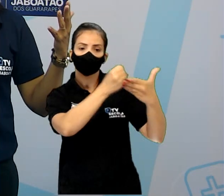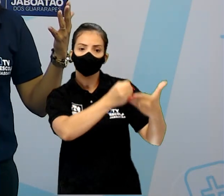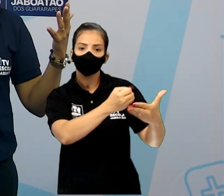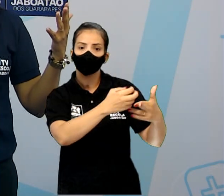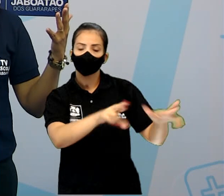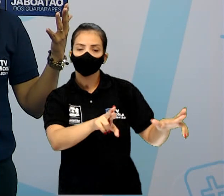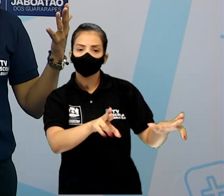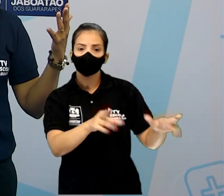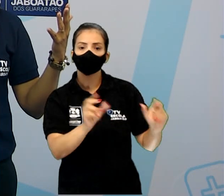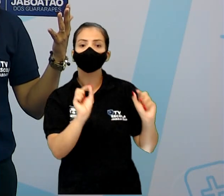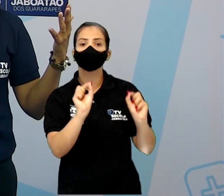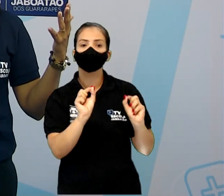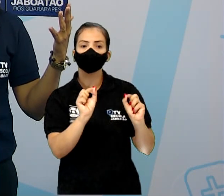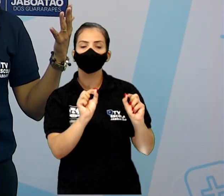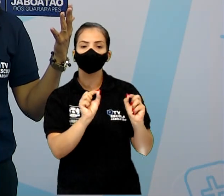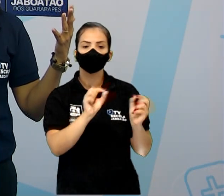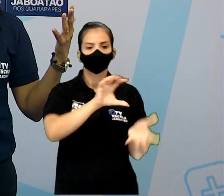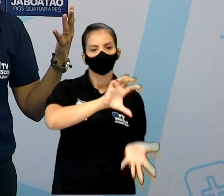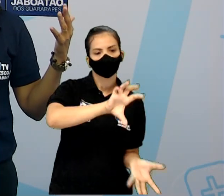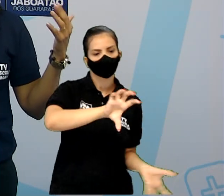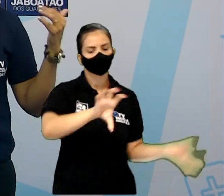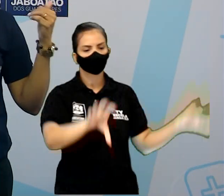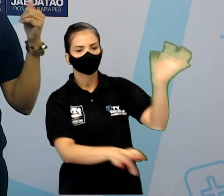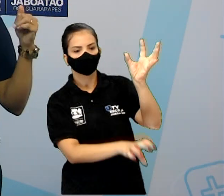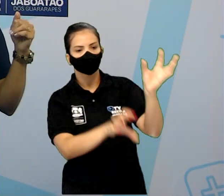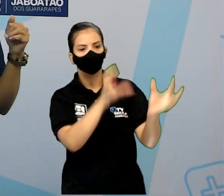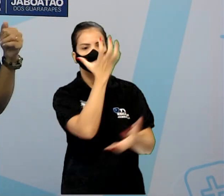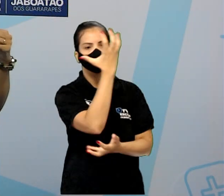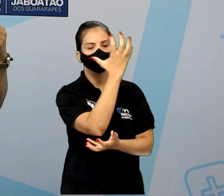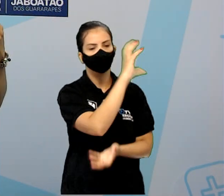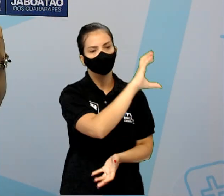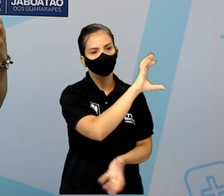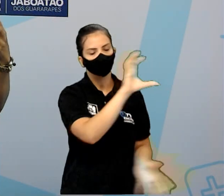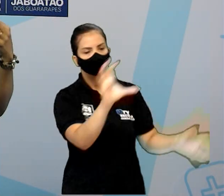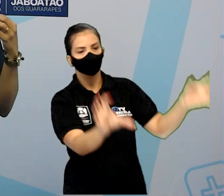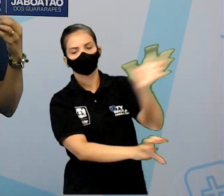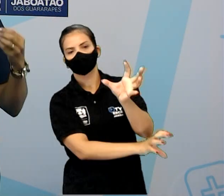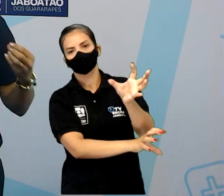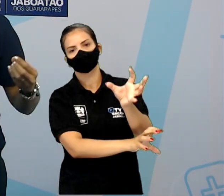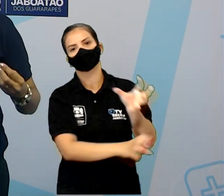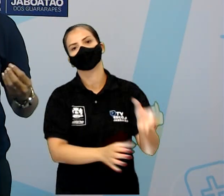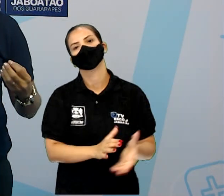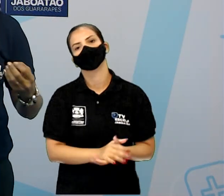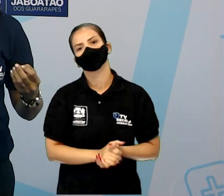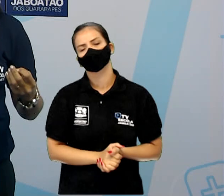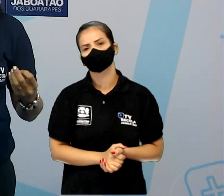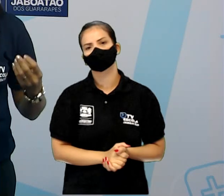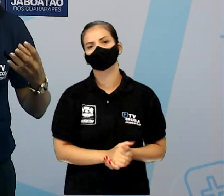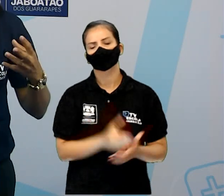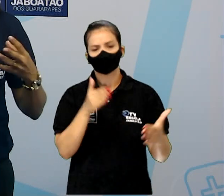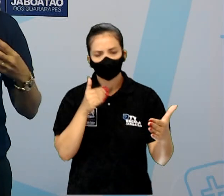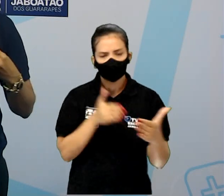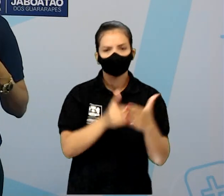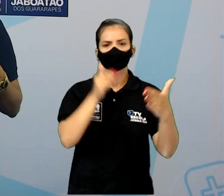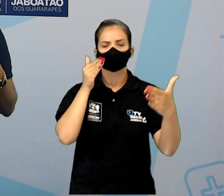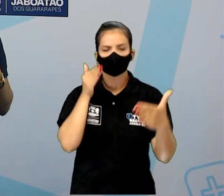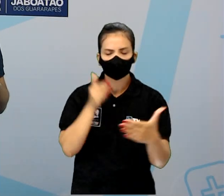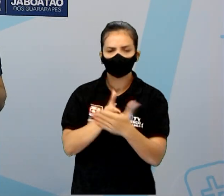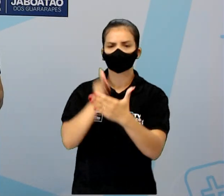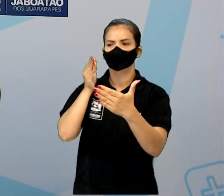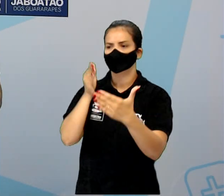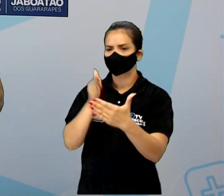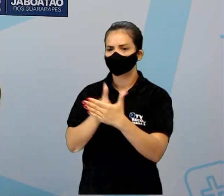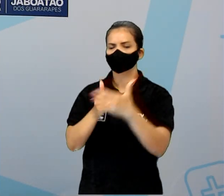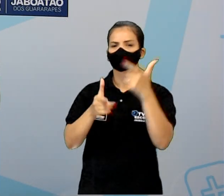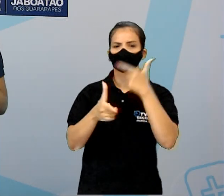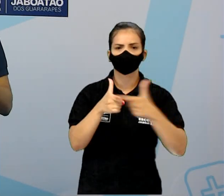Fazendo o quê? Colocando o baobá de ponta cabeça. No entanto, eles constantemente encontram a dificuldade que impede de resolver